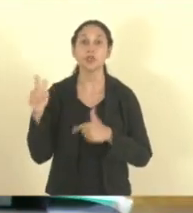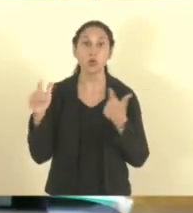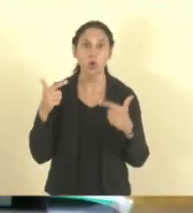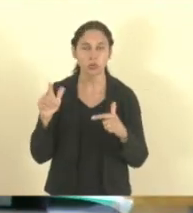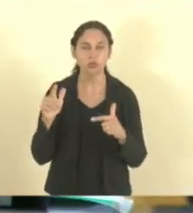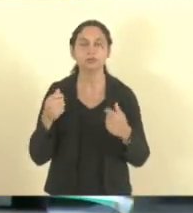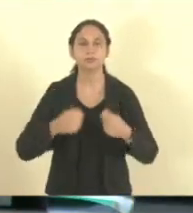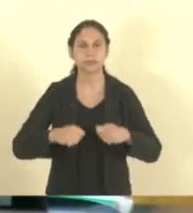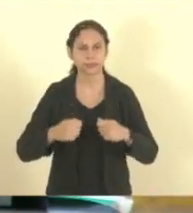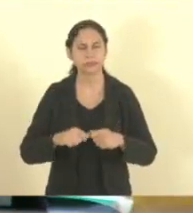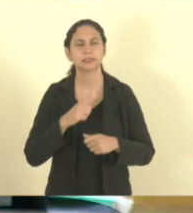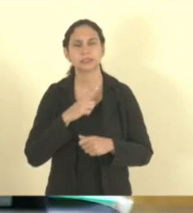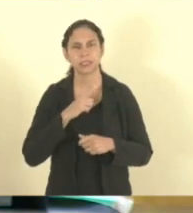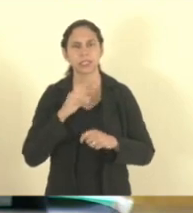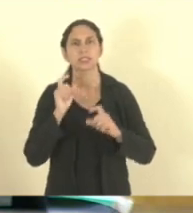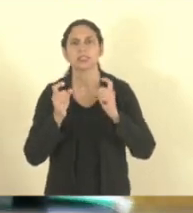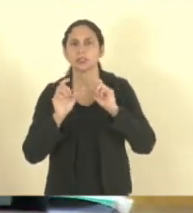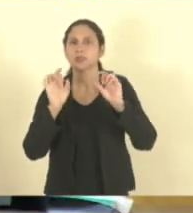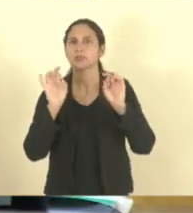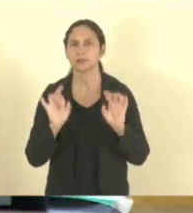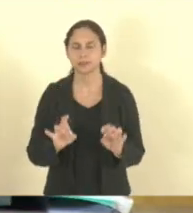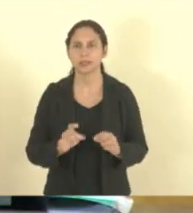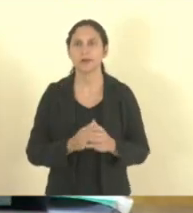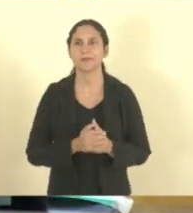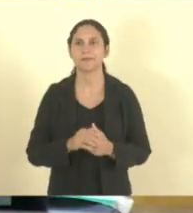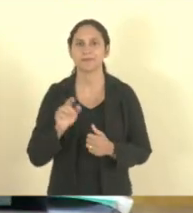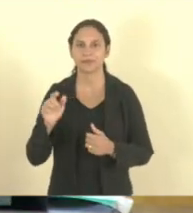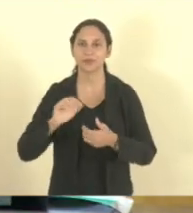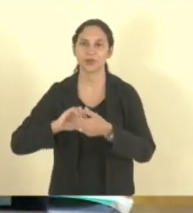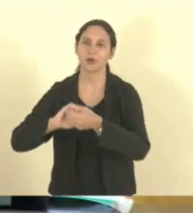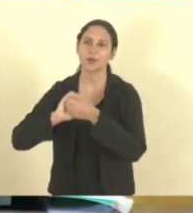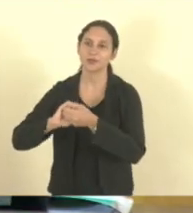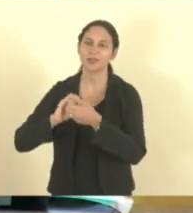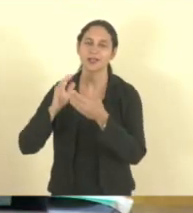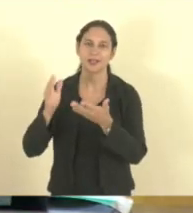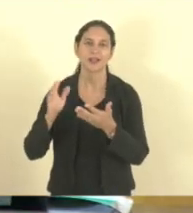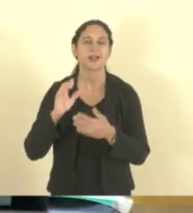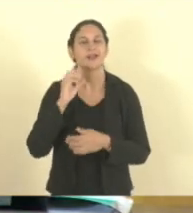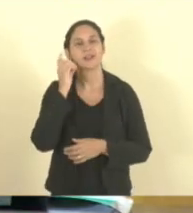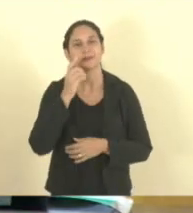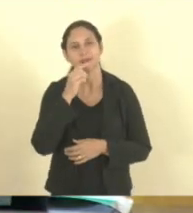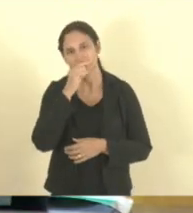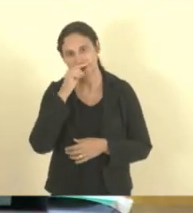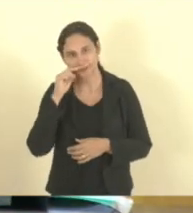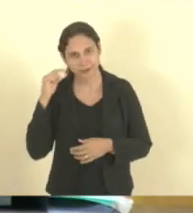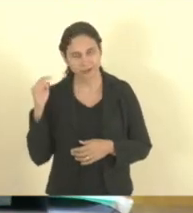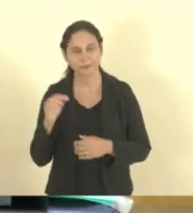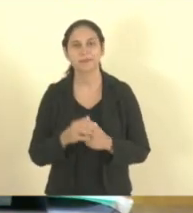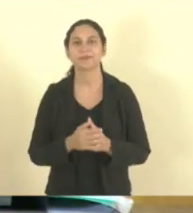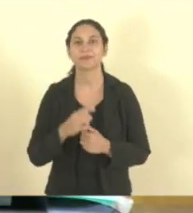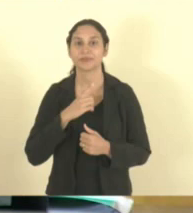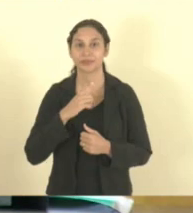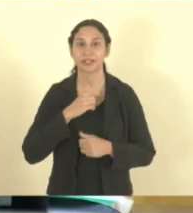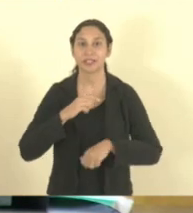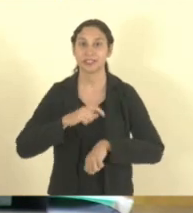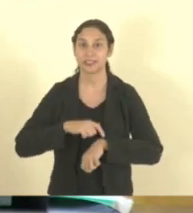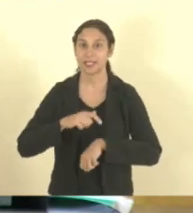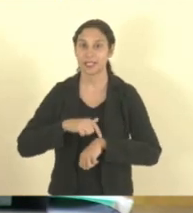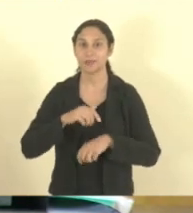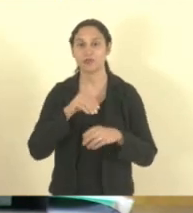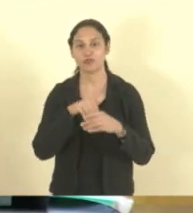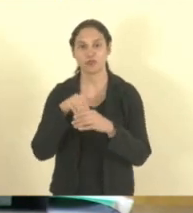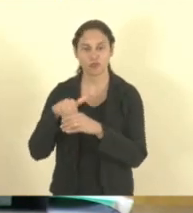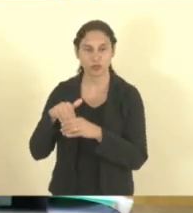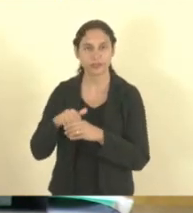necessário. Vou cumprimentar o deputado Capitão Assunção, que é membro efetivo dessa comissão. E, Capitão, nós temos tempo aqui de votar